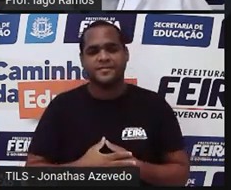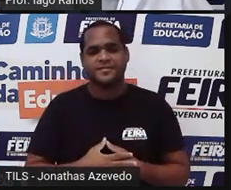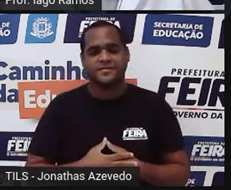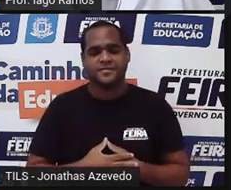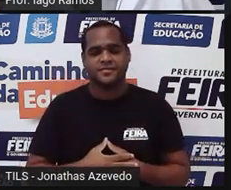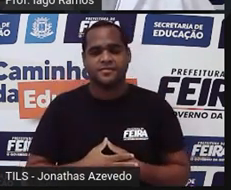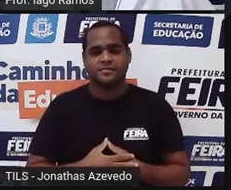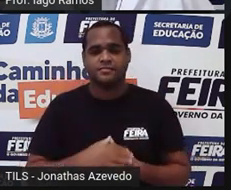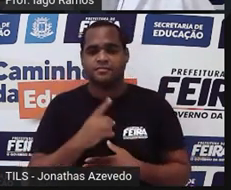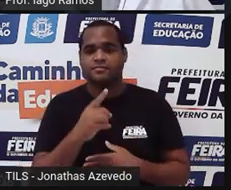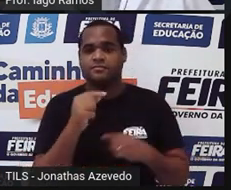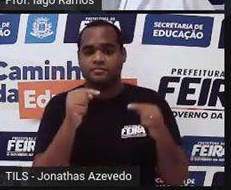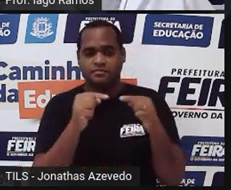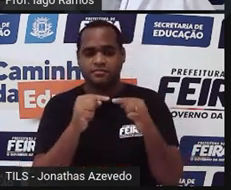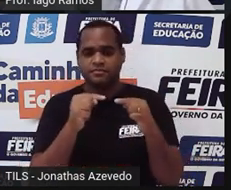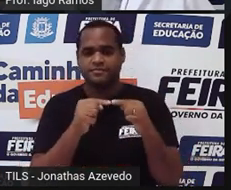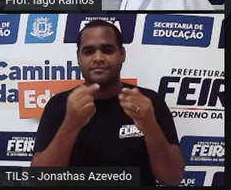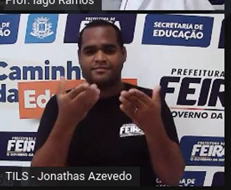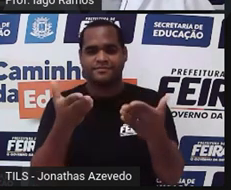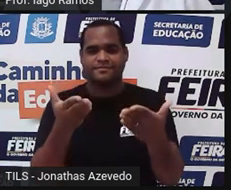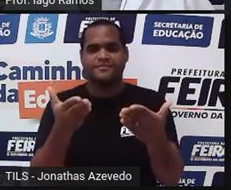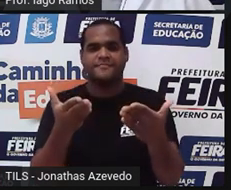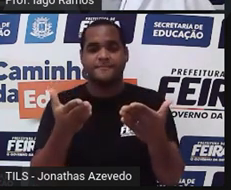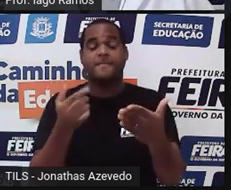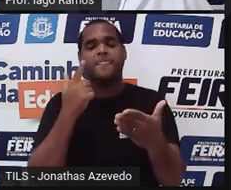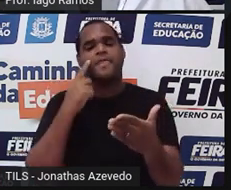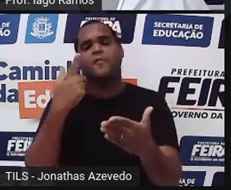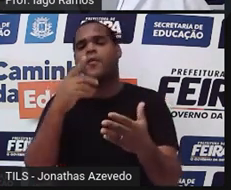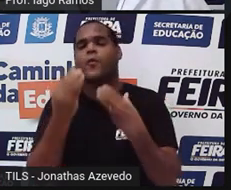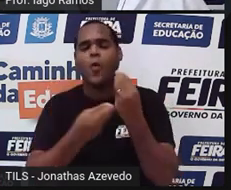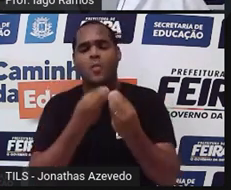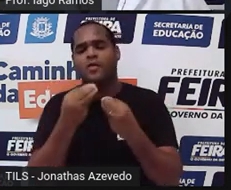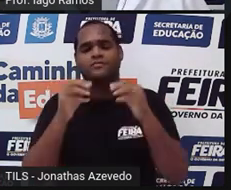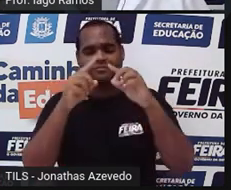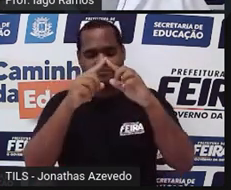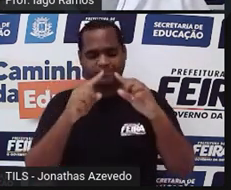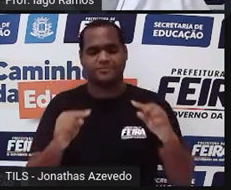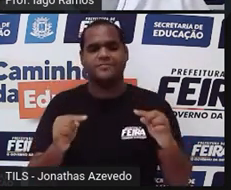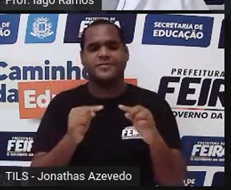Ficaria dessa forma. E como ocorreria em um triângulo?